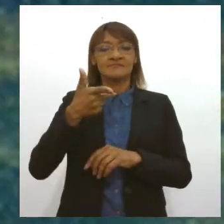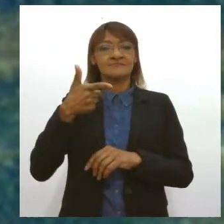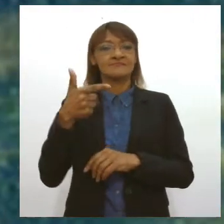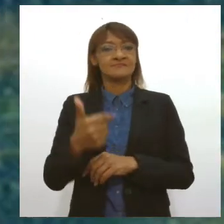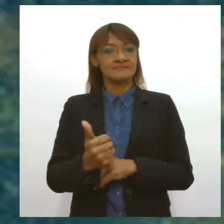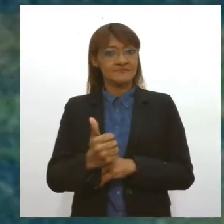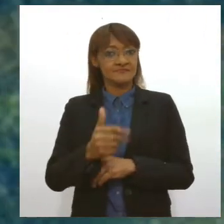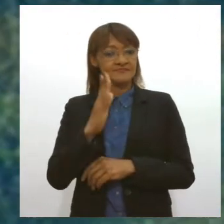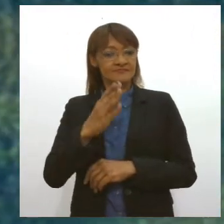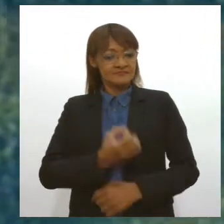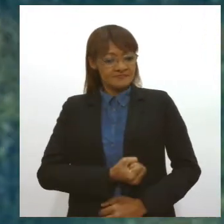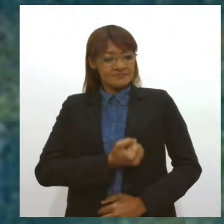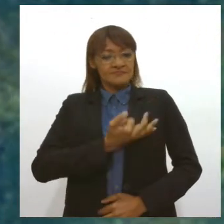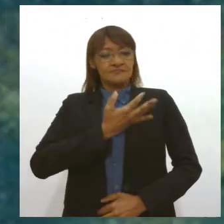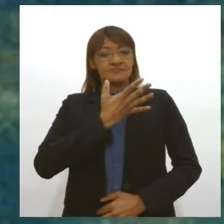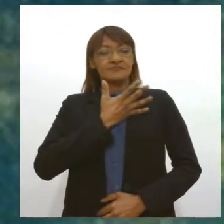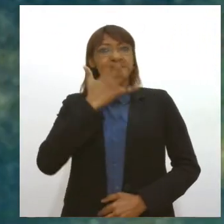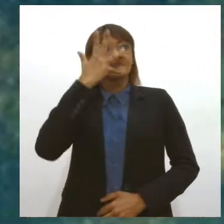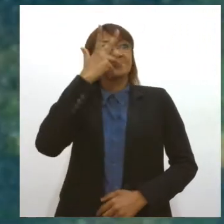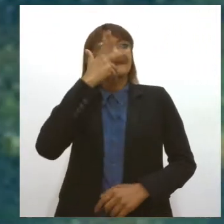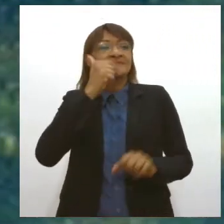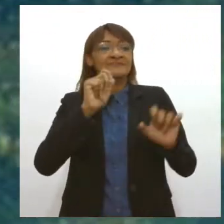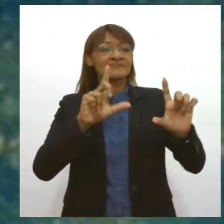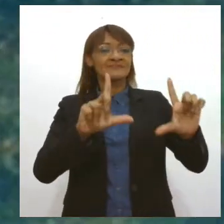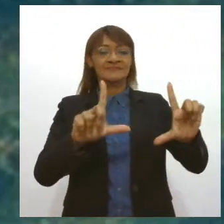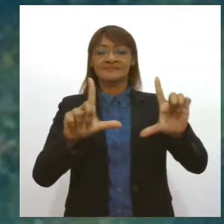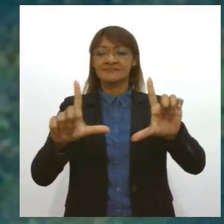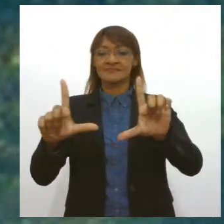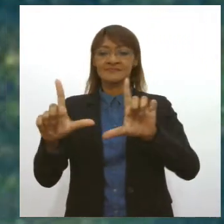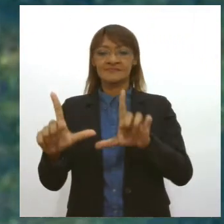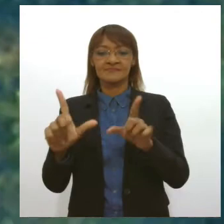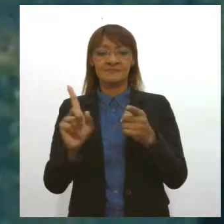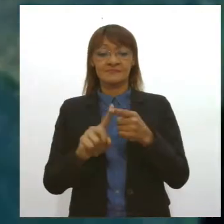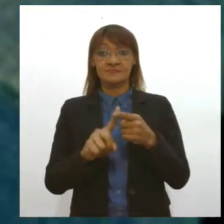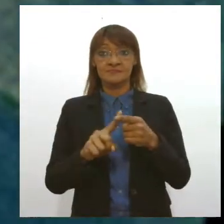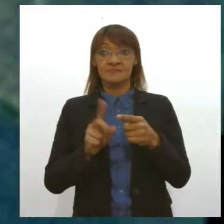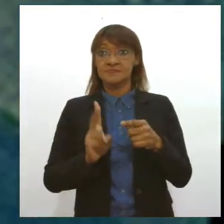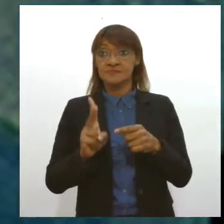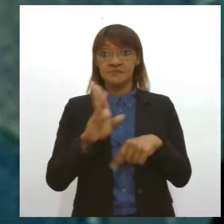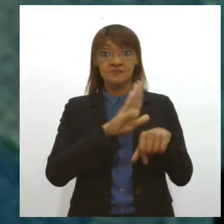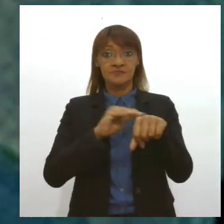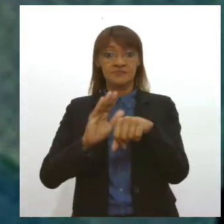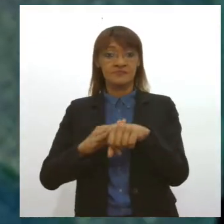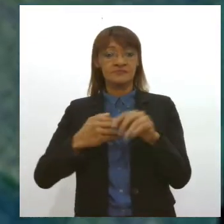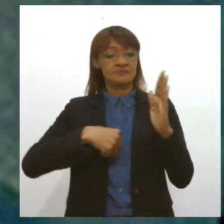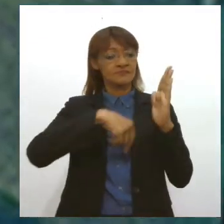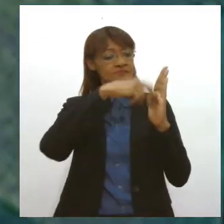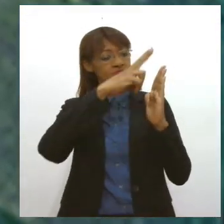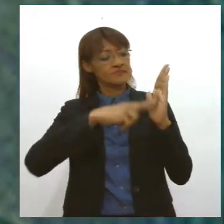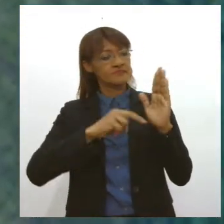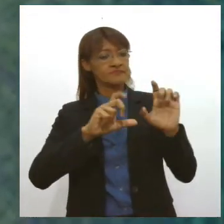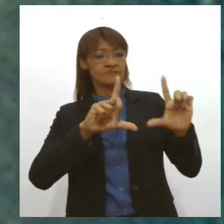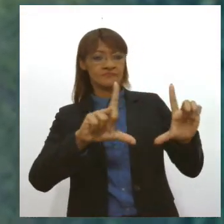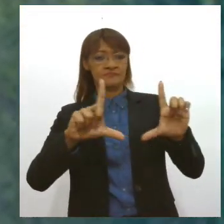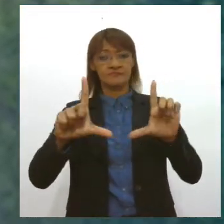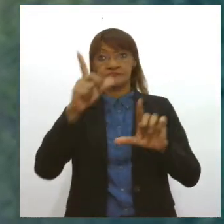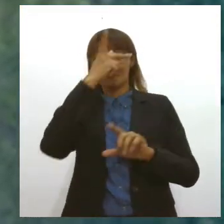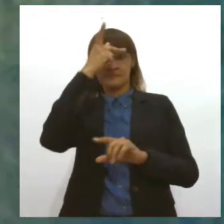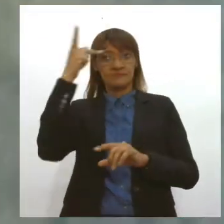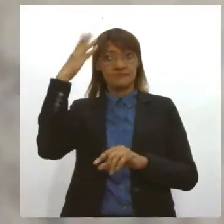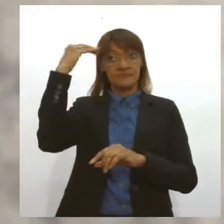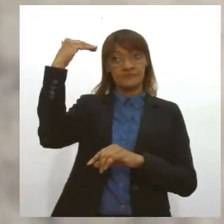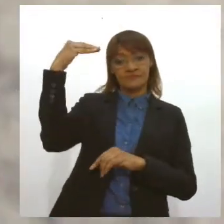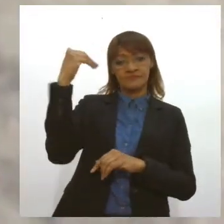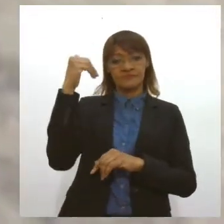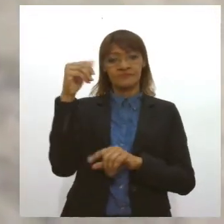Era reconhecido por suas belas paisagens, além de ser muito requisitado para pintar retratos de pessoas ilustres da sociedade.